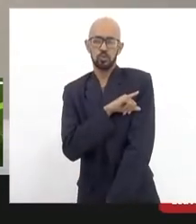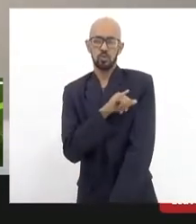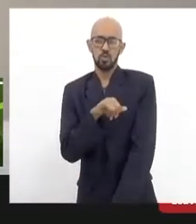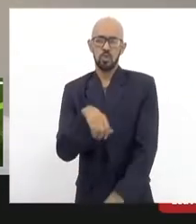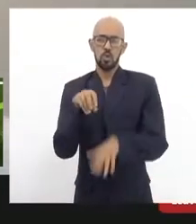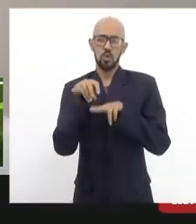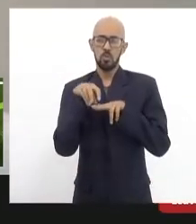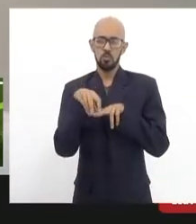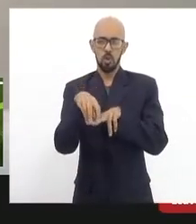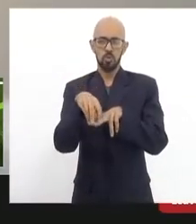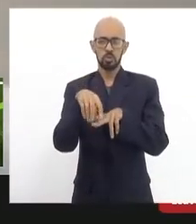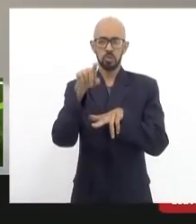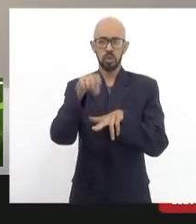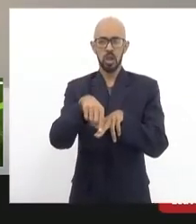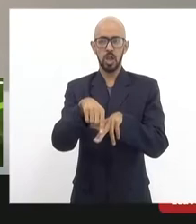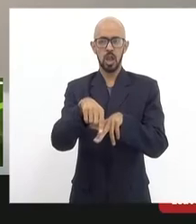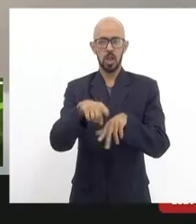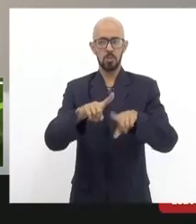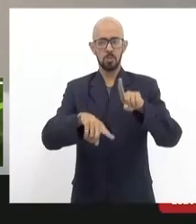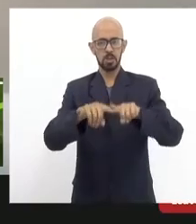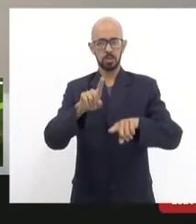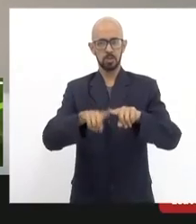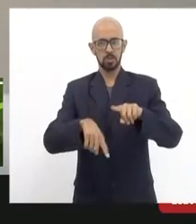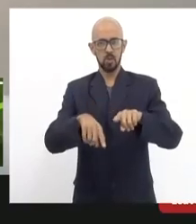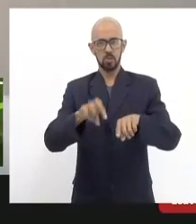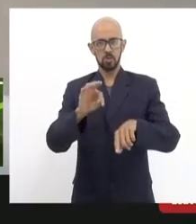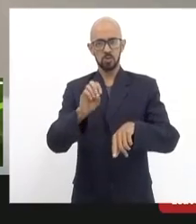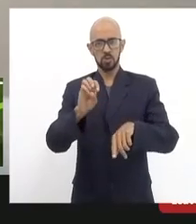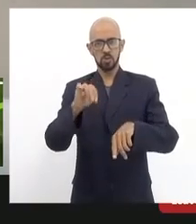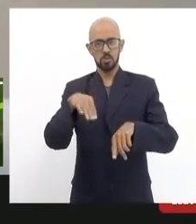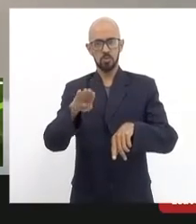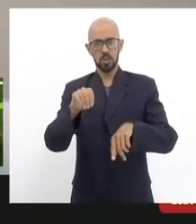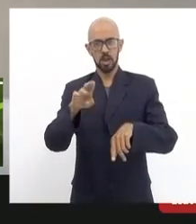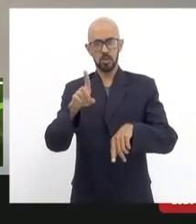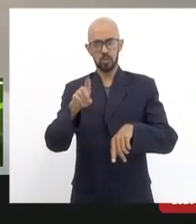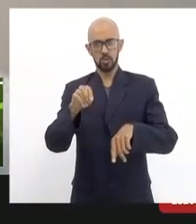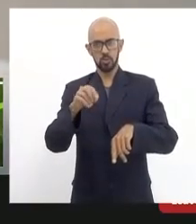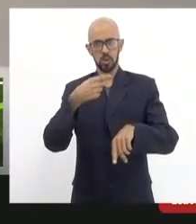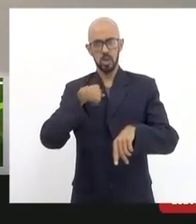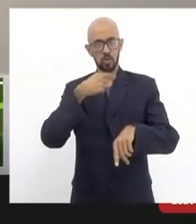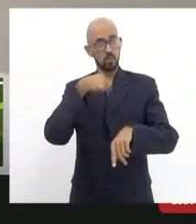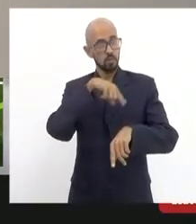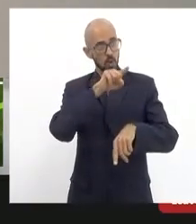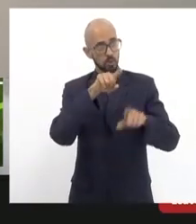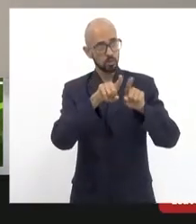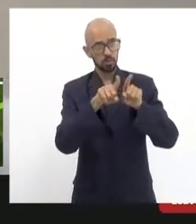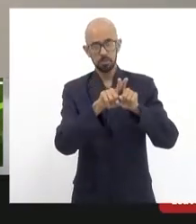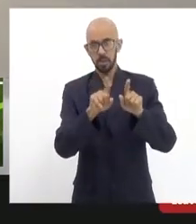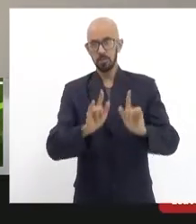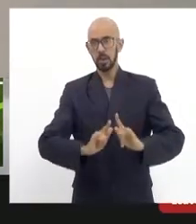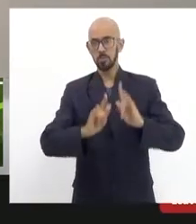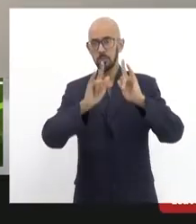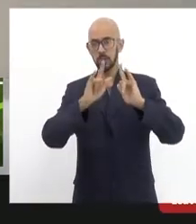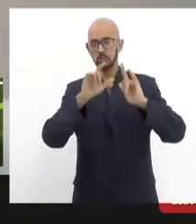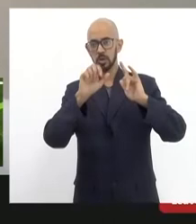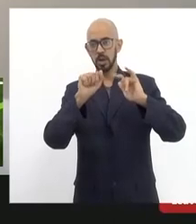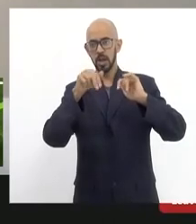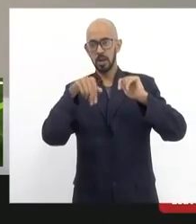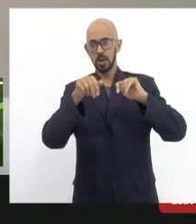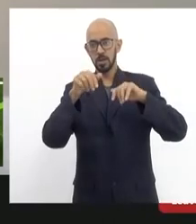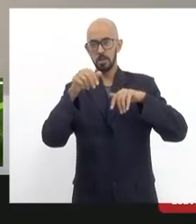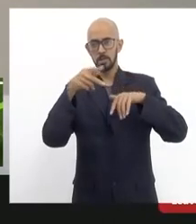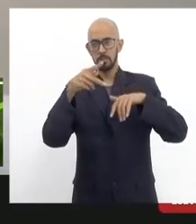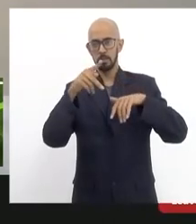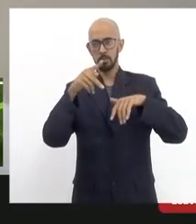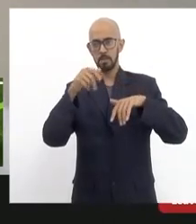tombado pelo IFAN e NEPAC eu estou indo agora para o ato no Gustavo Capanema que é outra maluquice que a gente conseguiu uma vitória pela